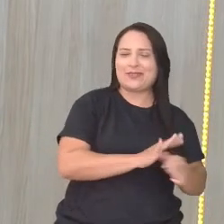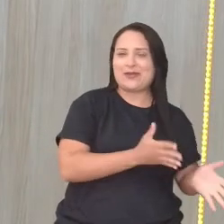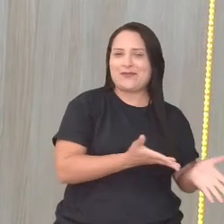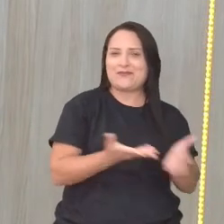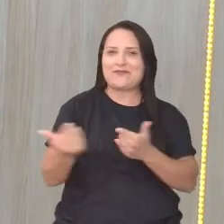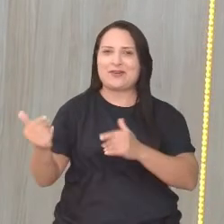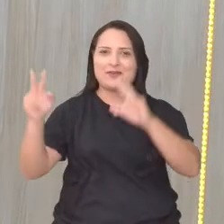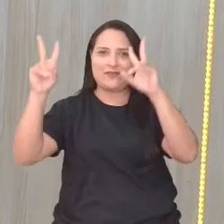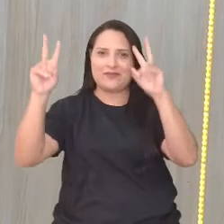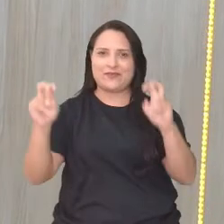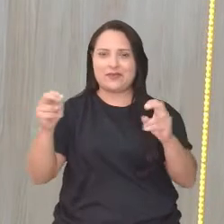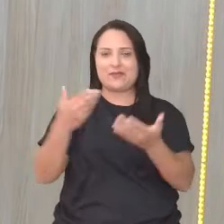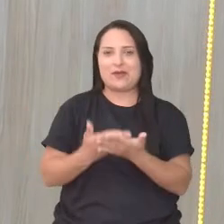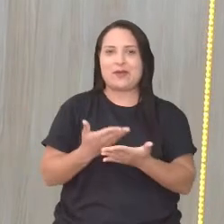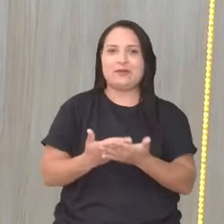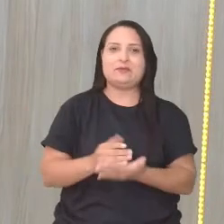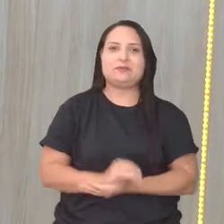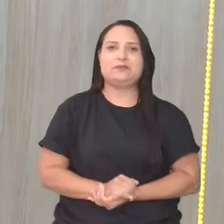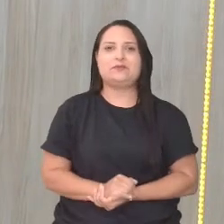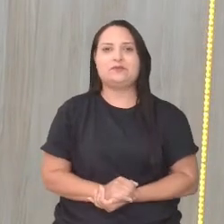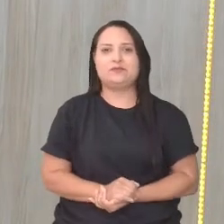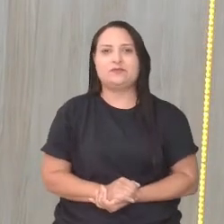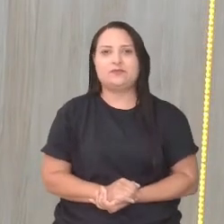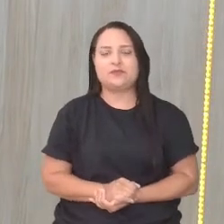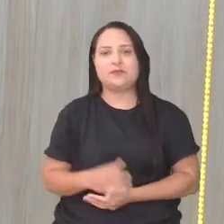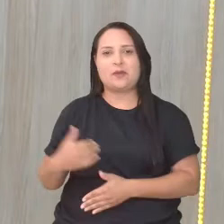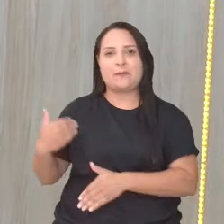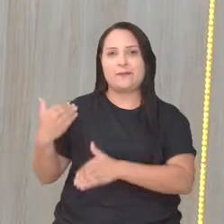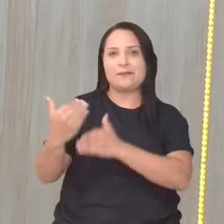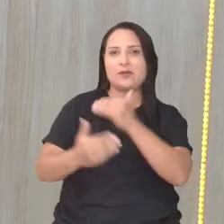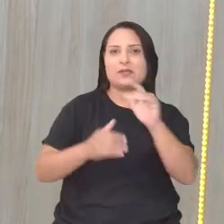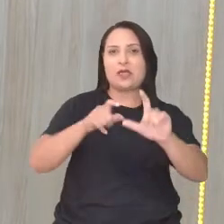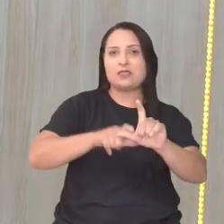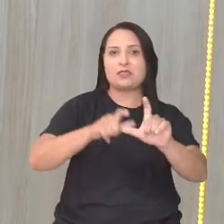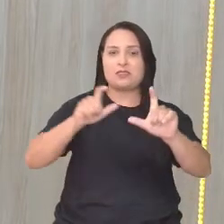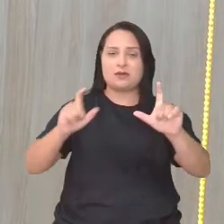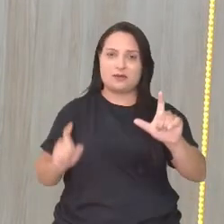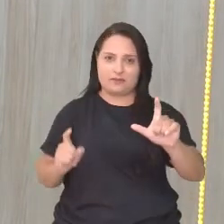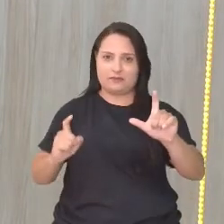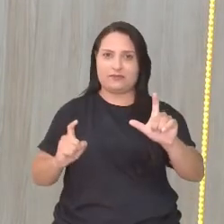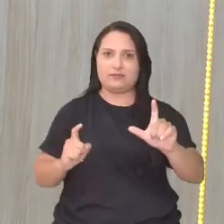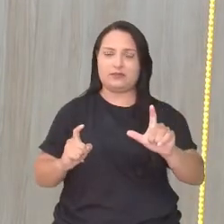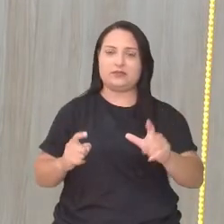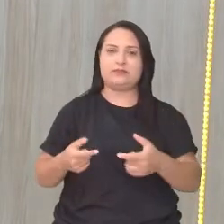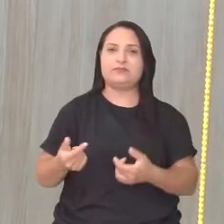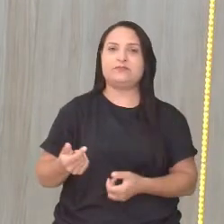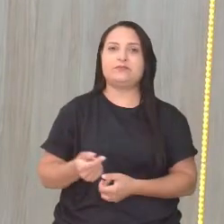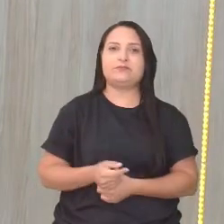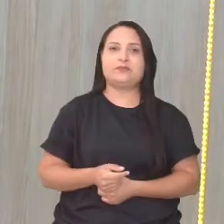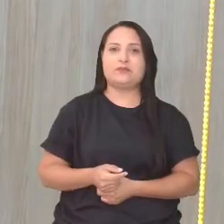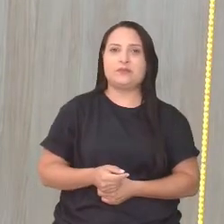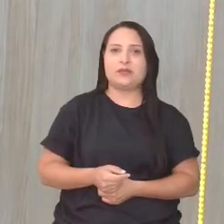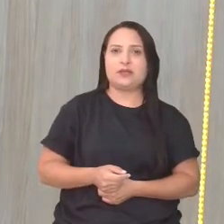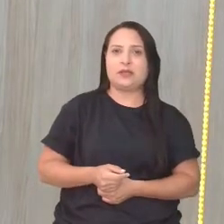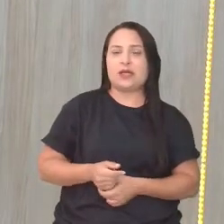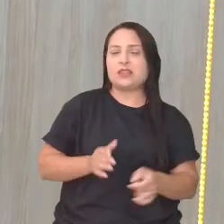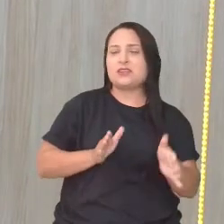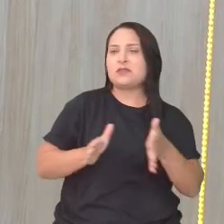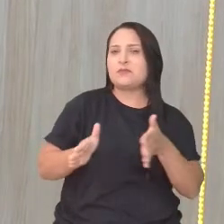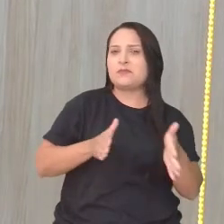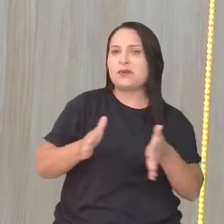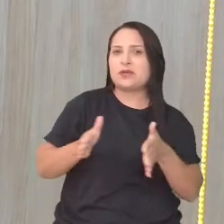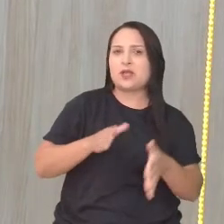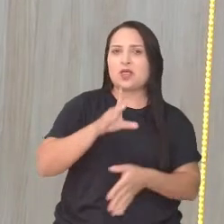embora pro tema da nossa aula, né? Que é o processo aí de independência, né? Que no período que Dom João estava aqui,